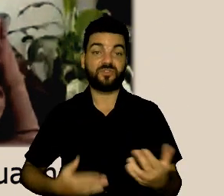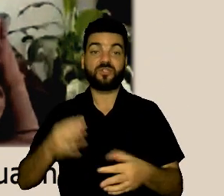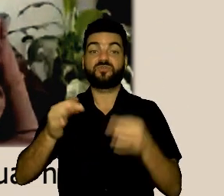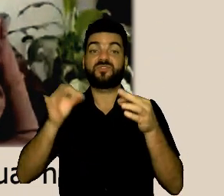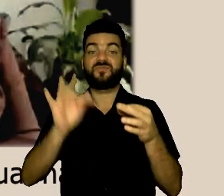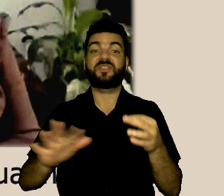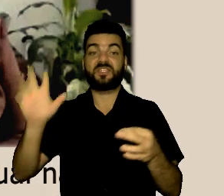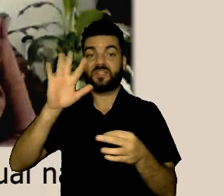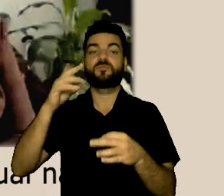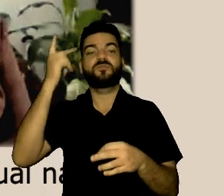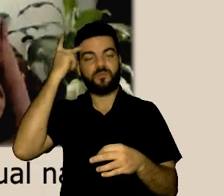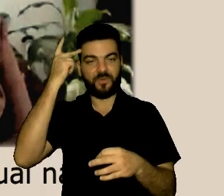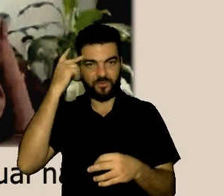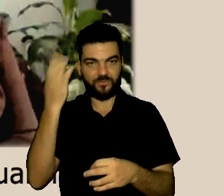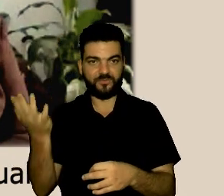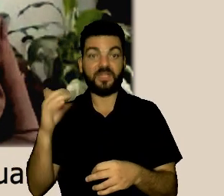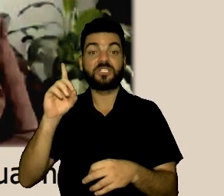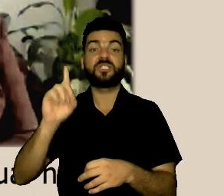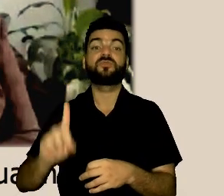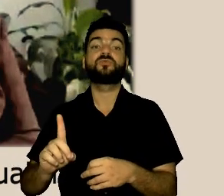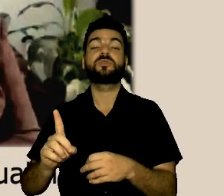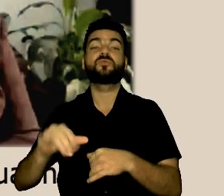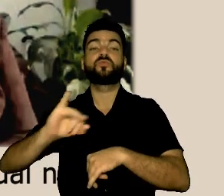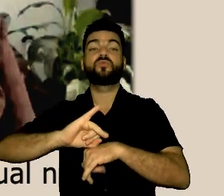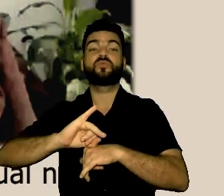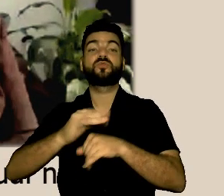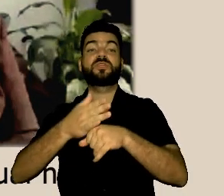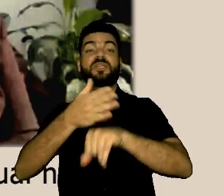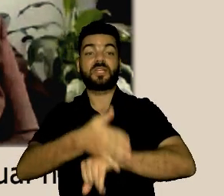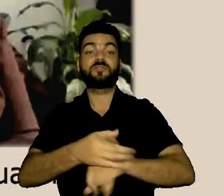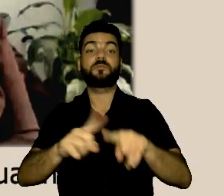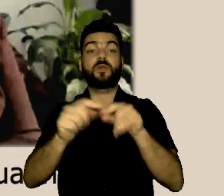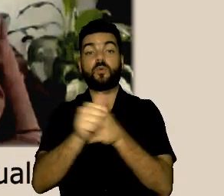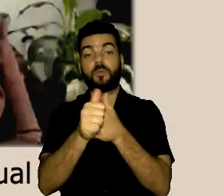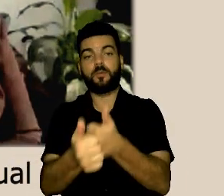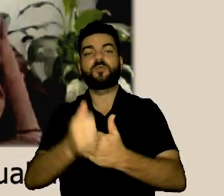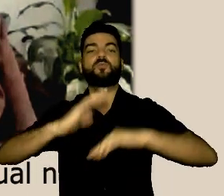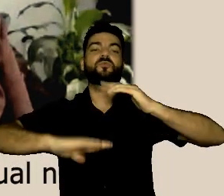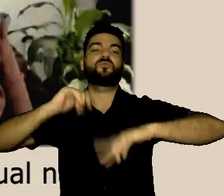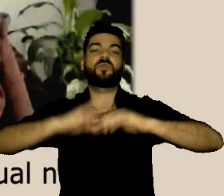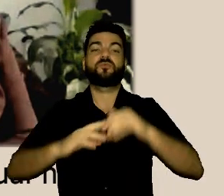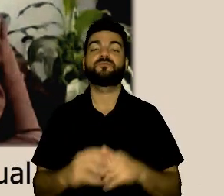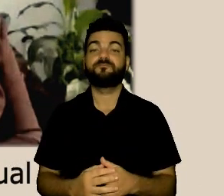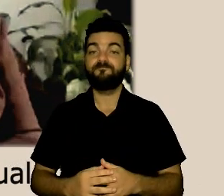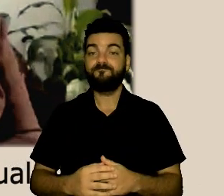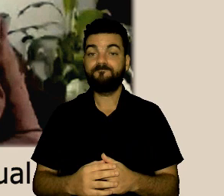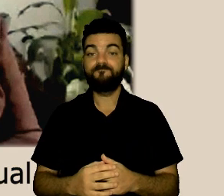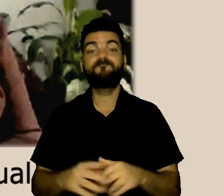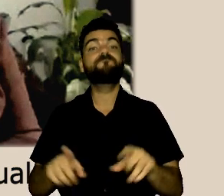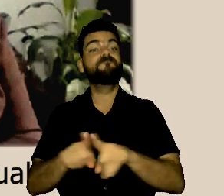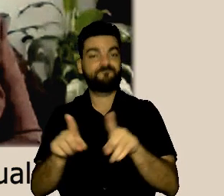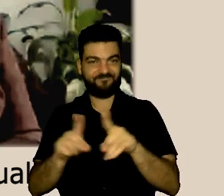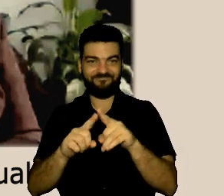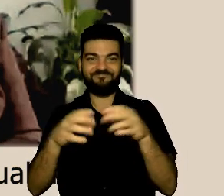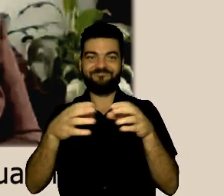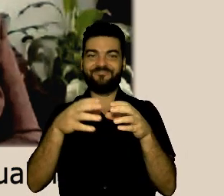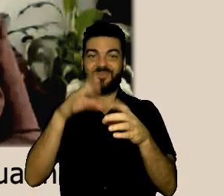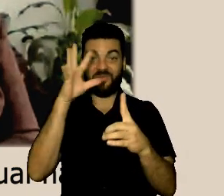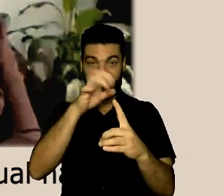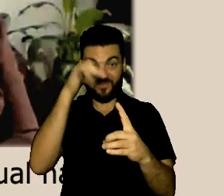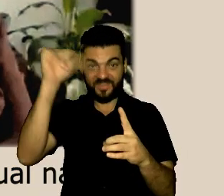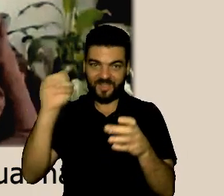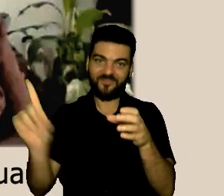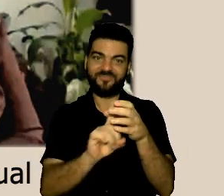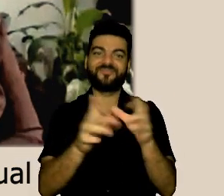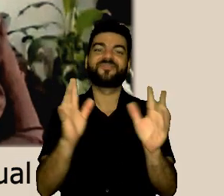Acompanhamento Profissional e também membro da mesma comissão, mas da comissão especificamente da